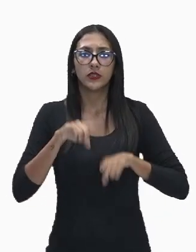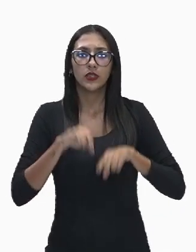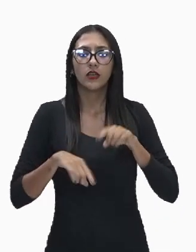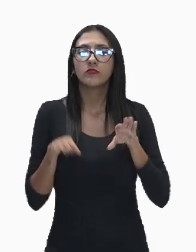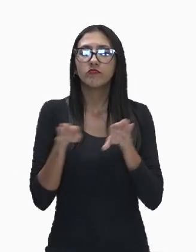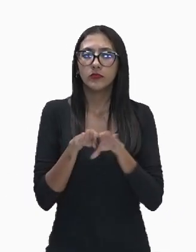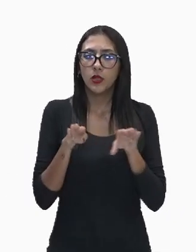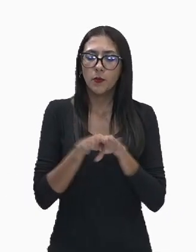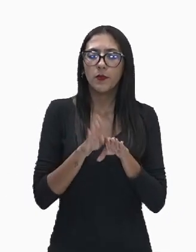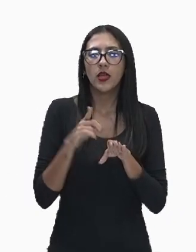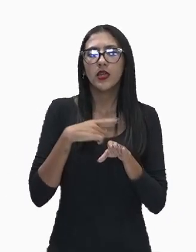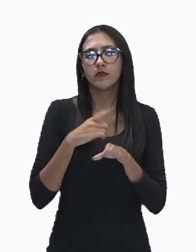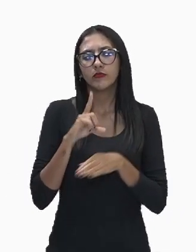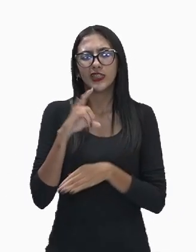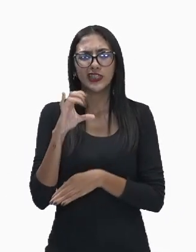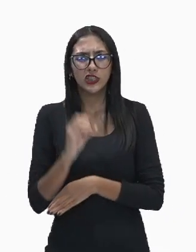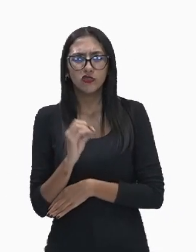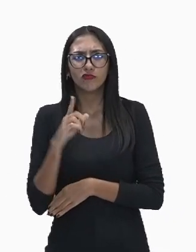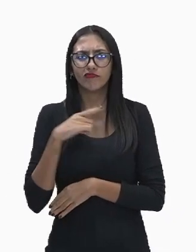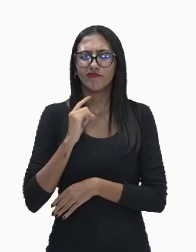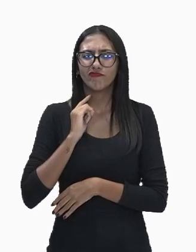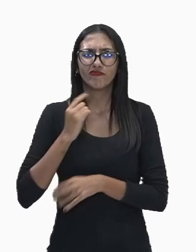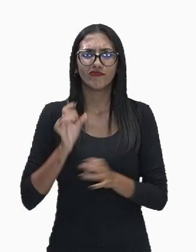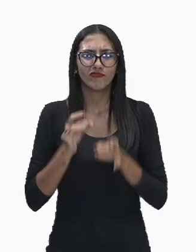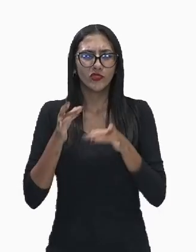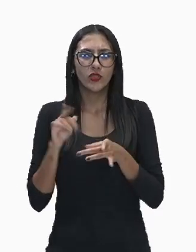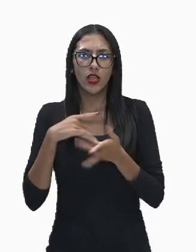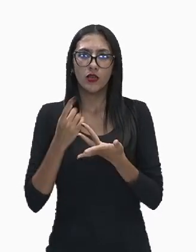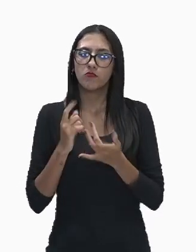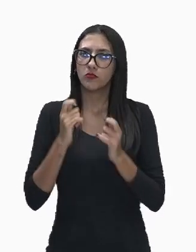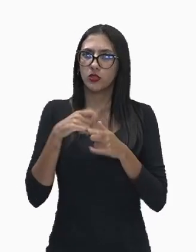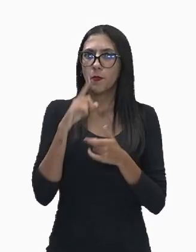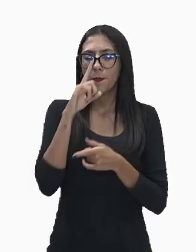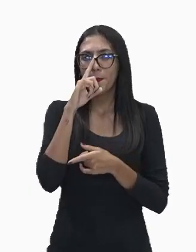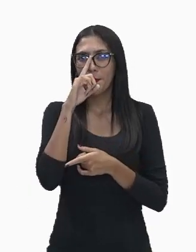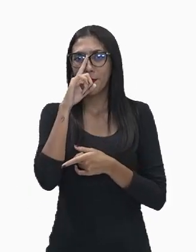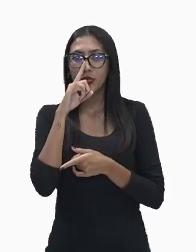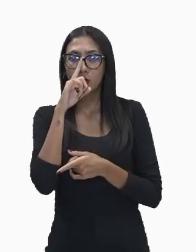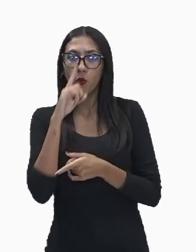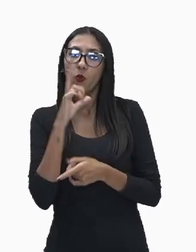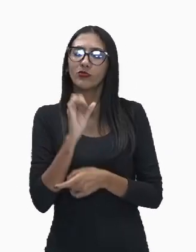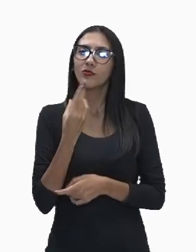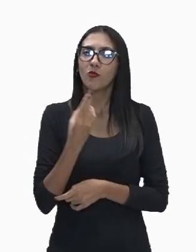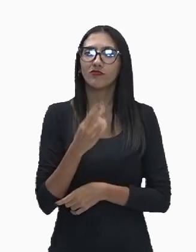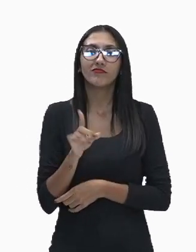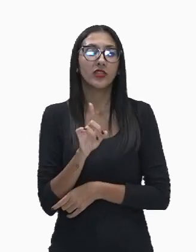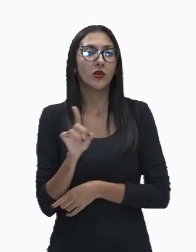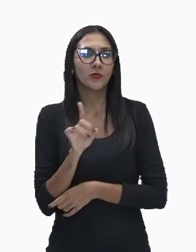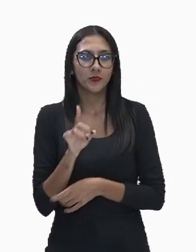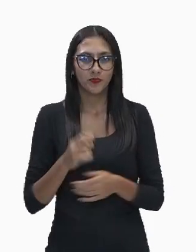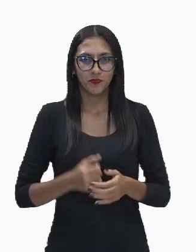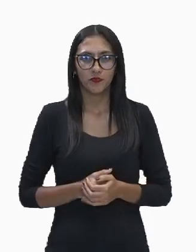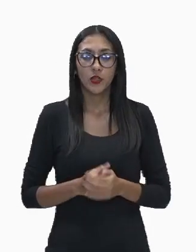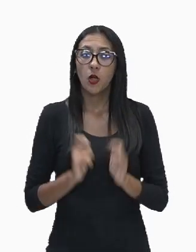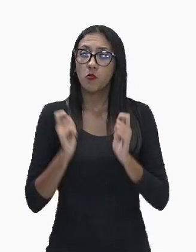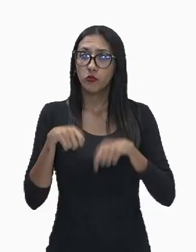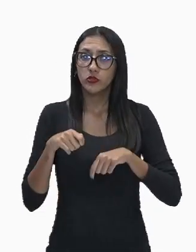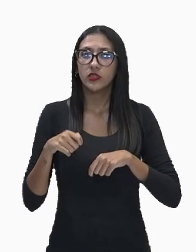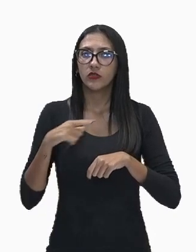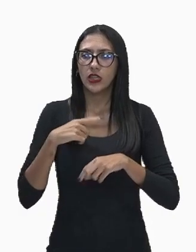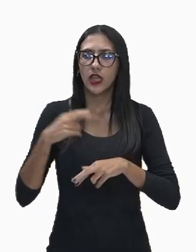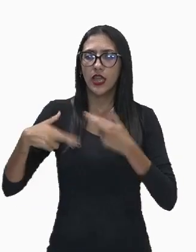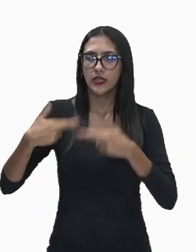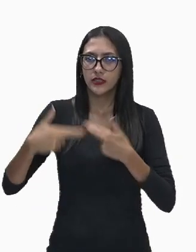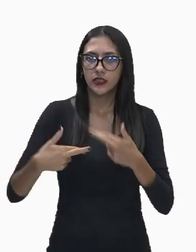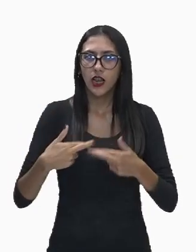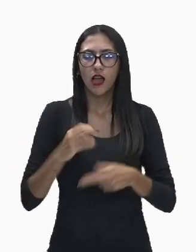urbanos ou o lixo pode ser perigosos ou não serem perigosos, podem ser recicláveis ou